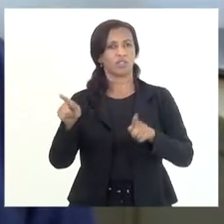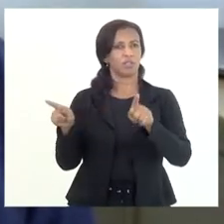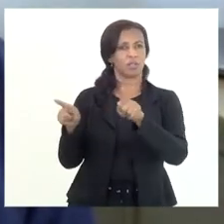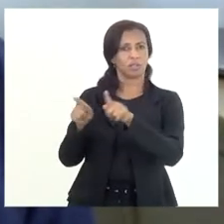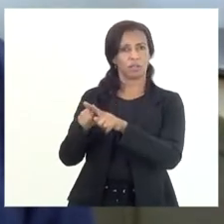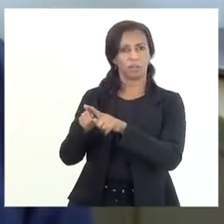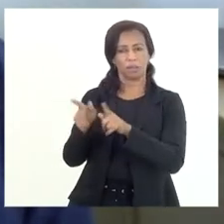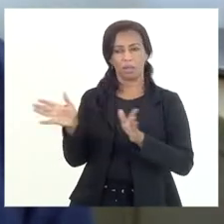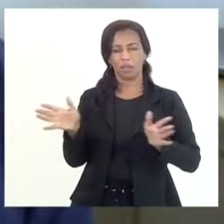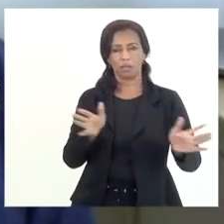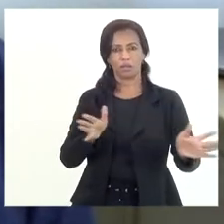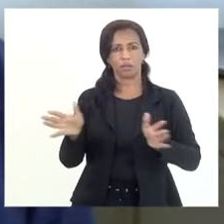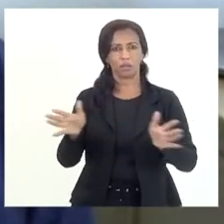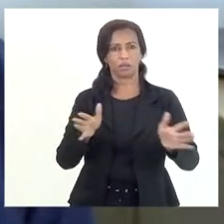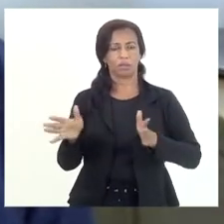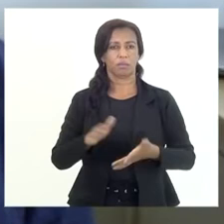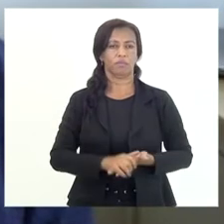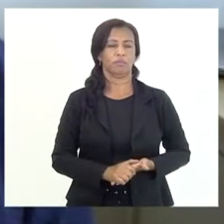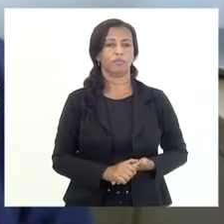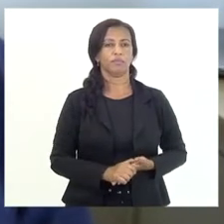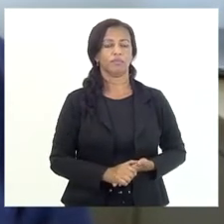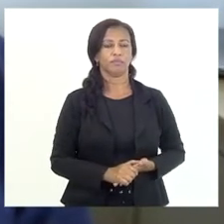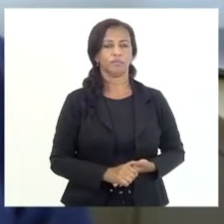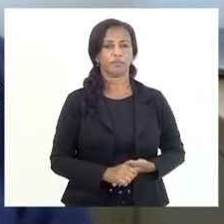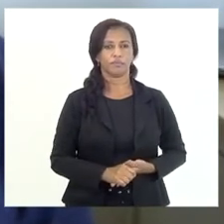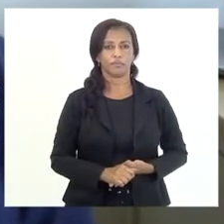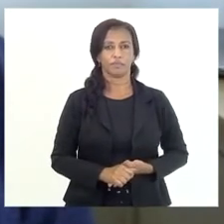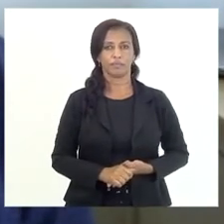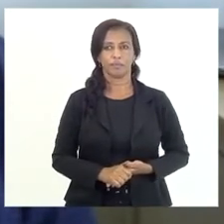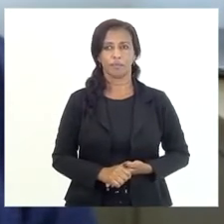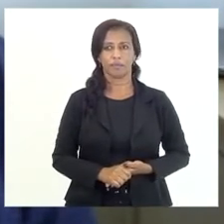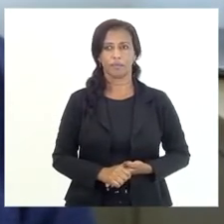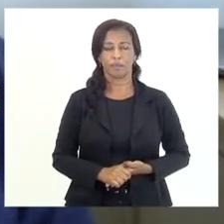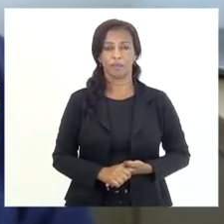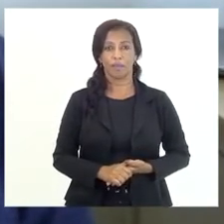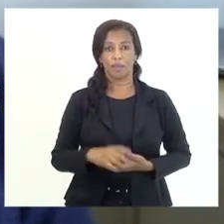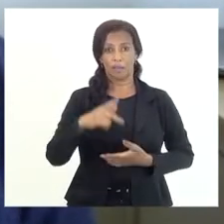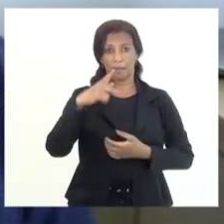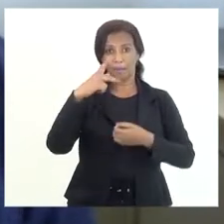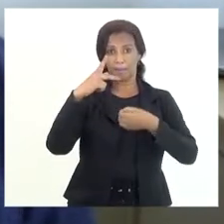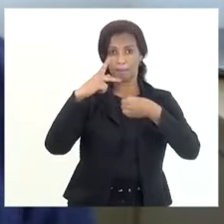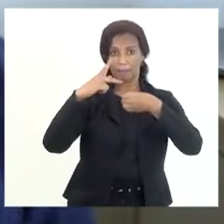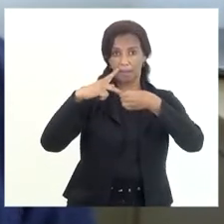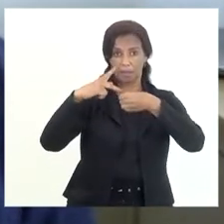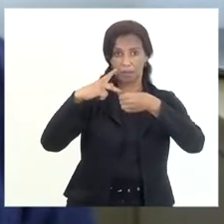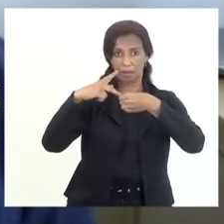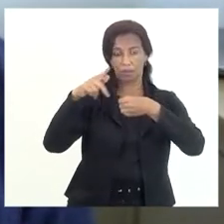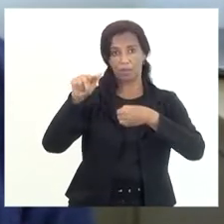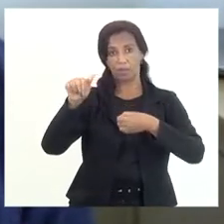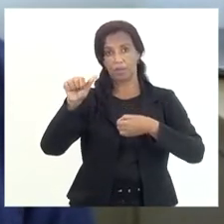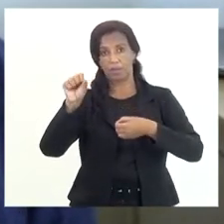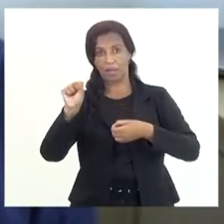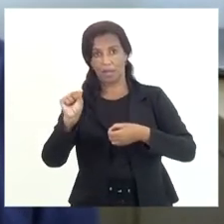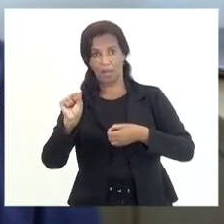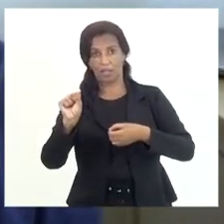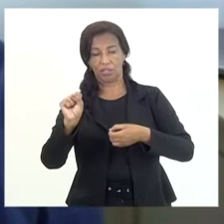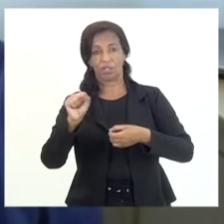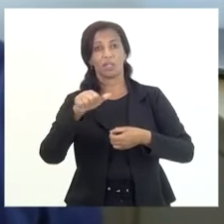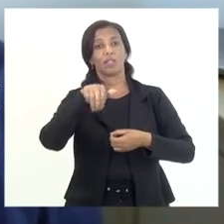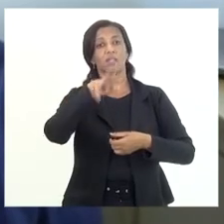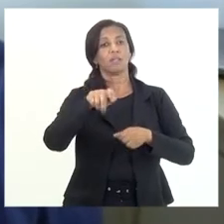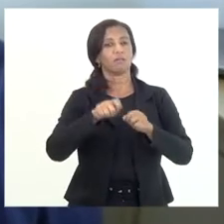as mediações de conflitos, etc. Petróleo e gás é uma concessão que quem faz é a União.